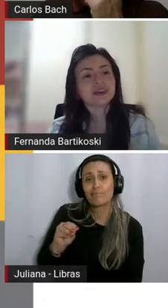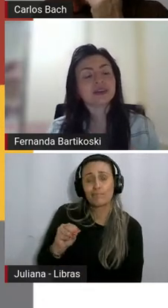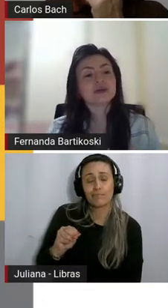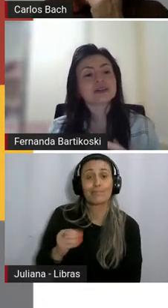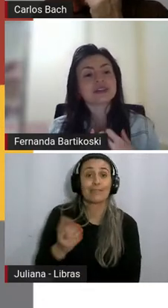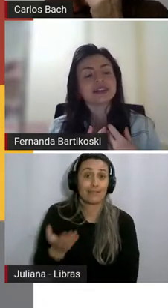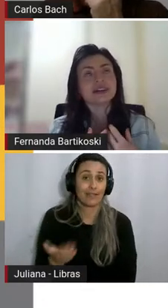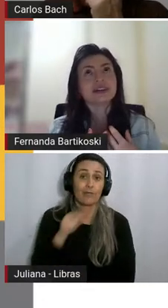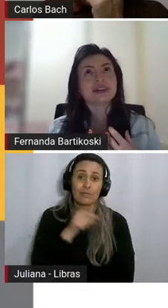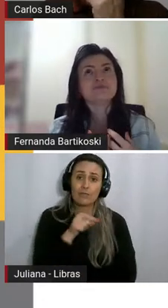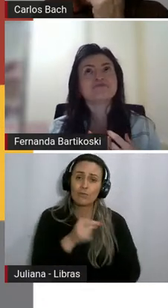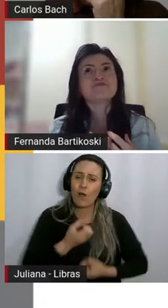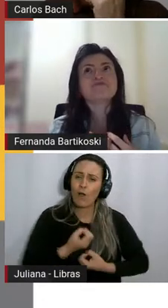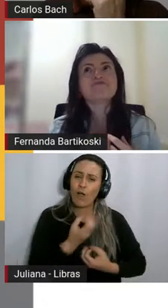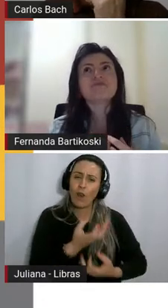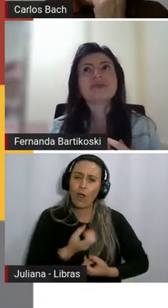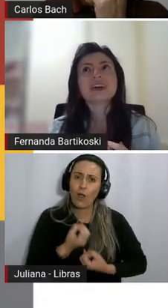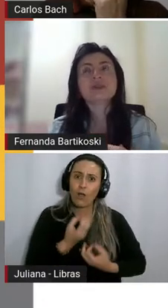nos...